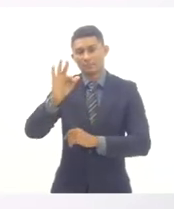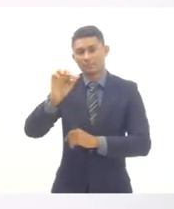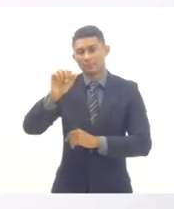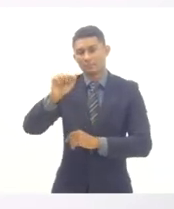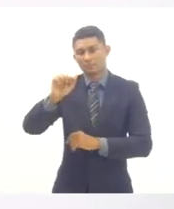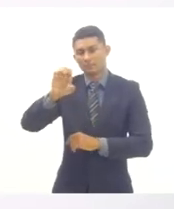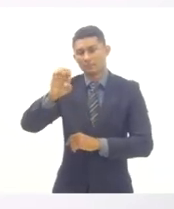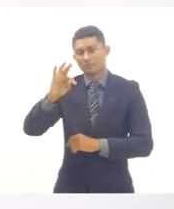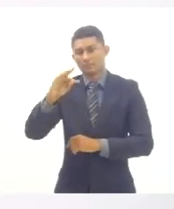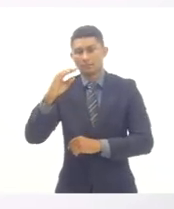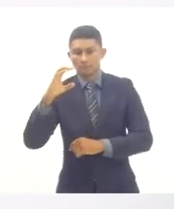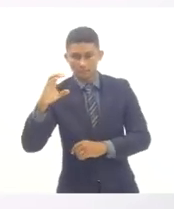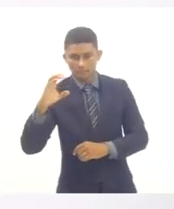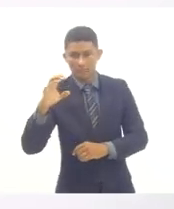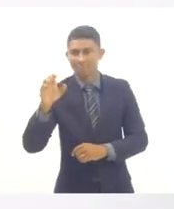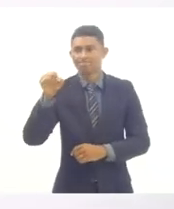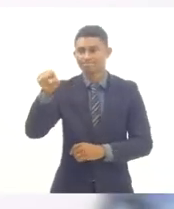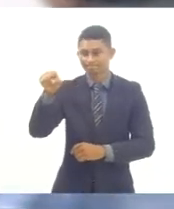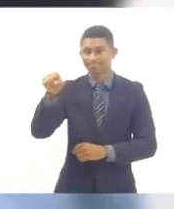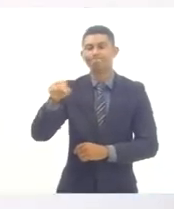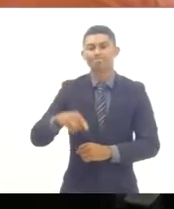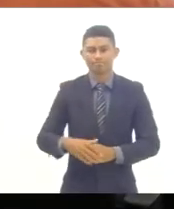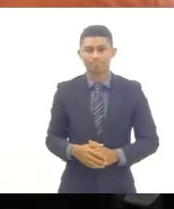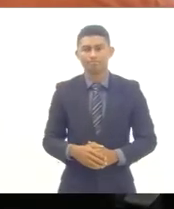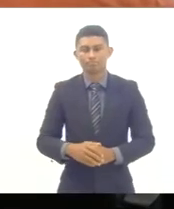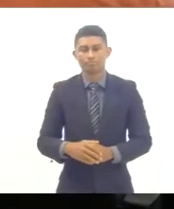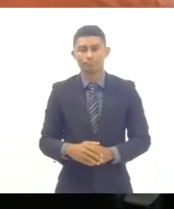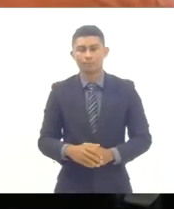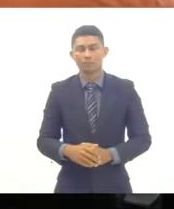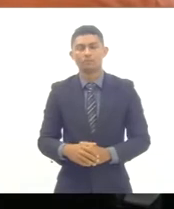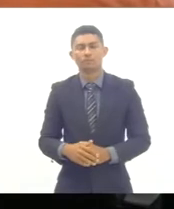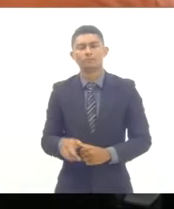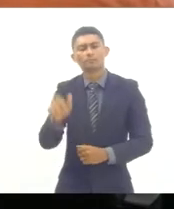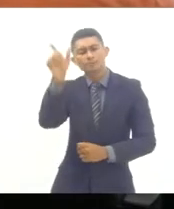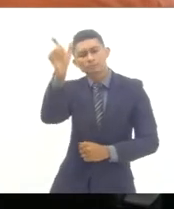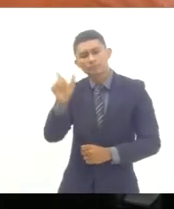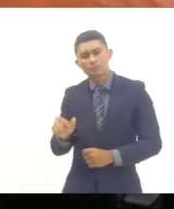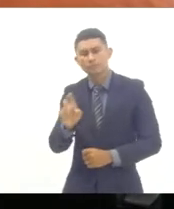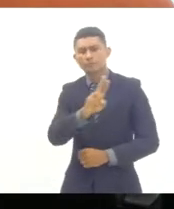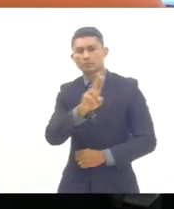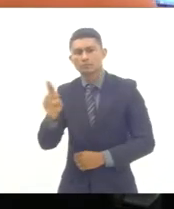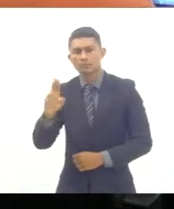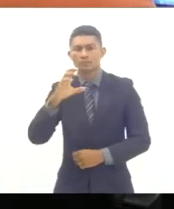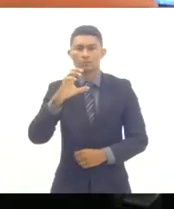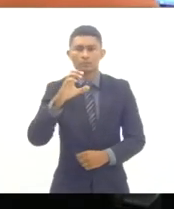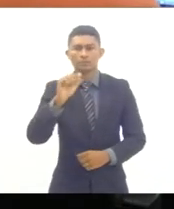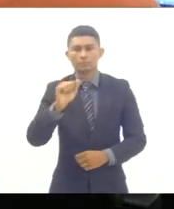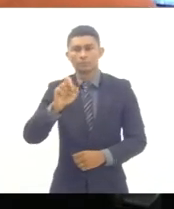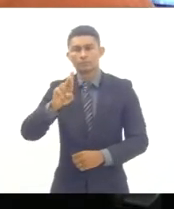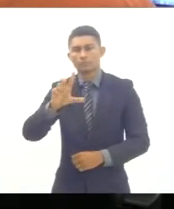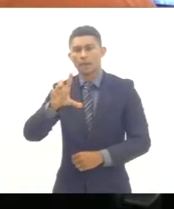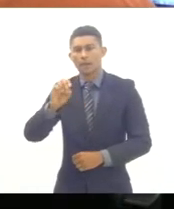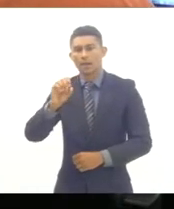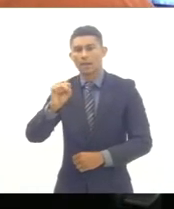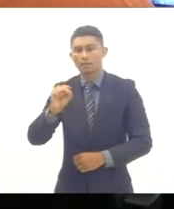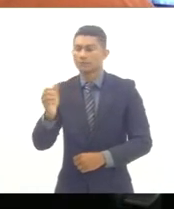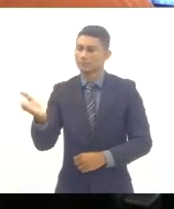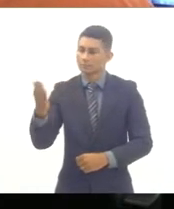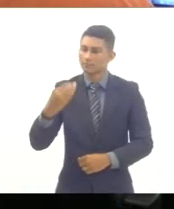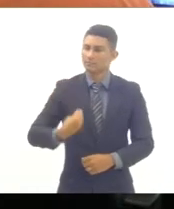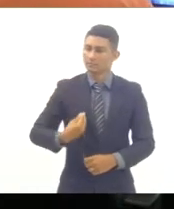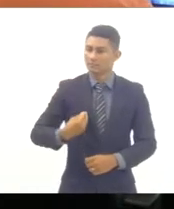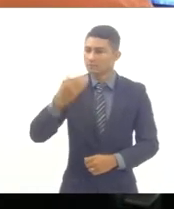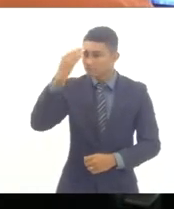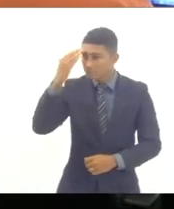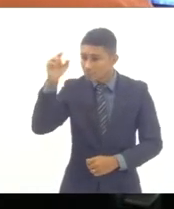Amparo às Escolas Técnicas, o senhor Carlos Rogério Potes. Obrigado pela presença aqui conosco. Muito importante